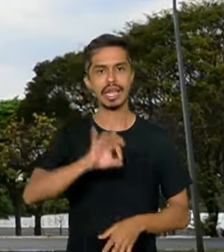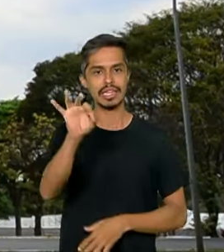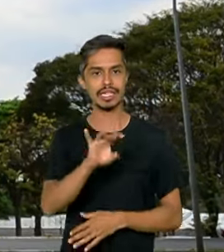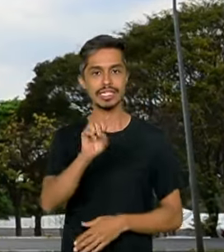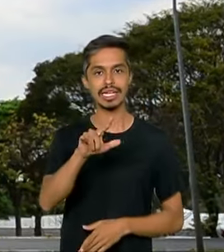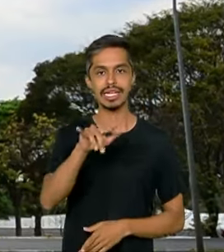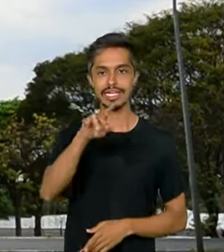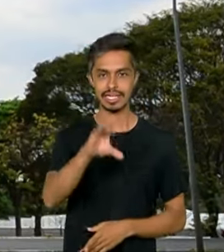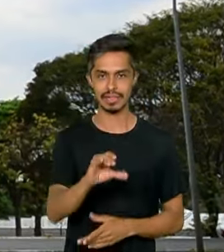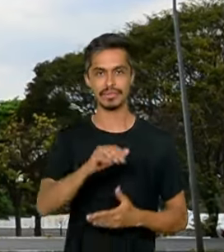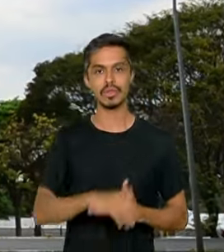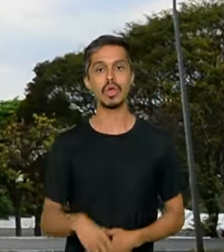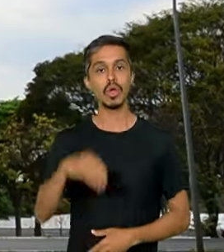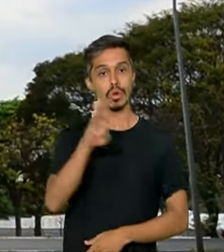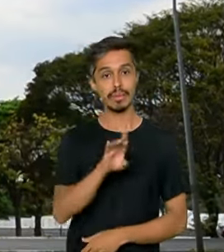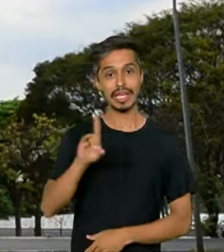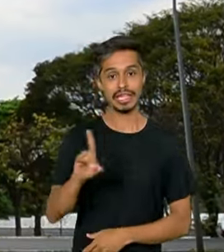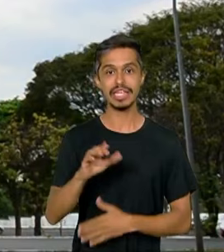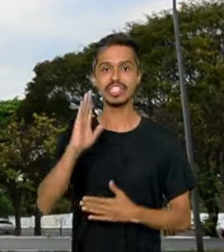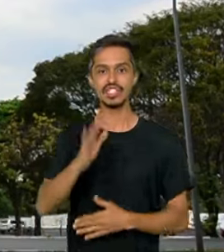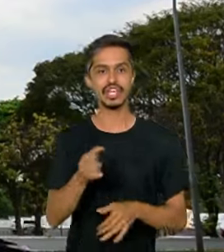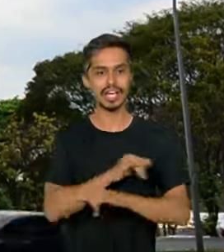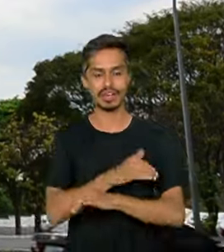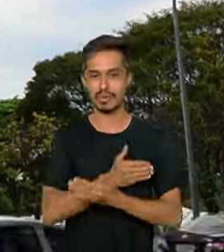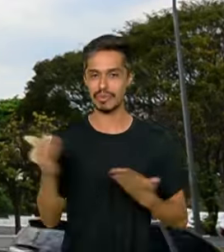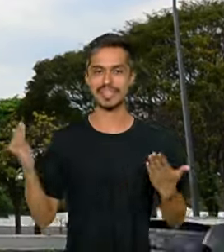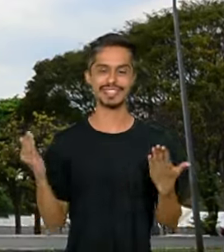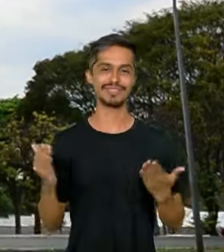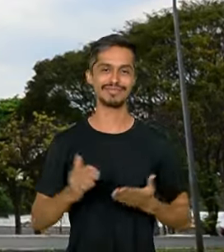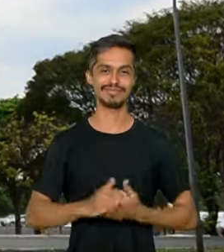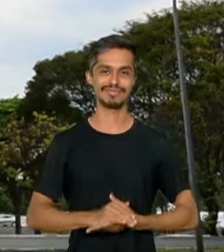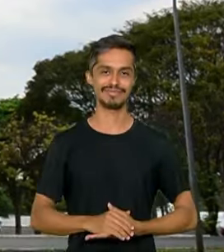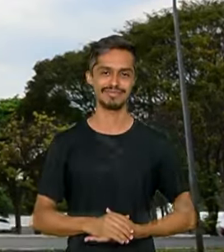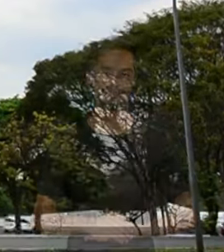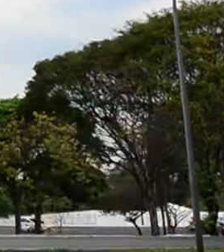de juros da economia. O Brasil em dia já está no ar.